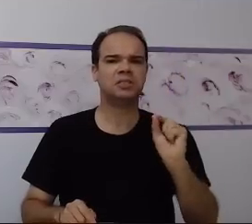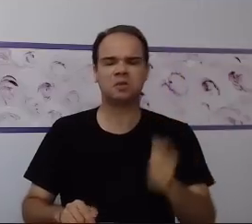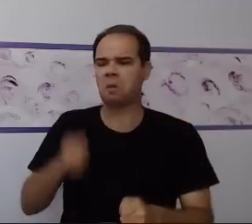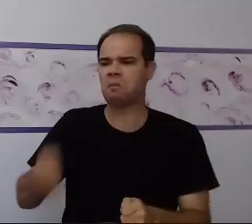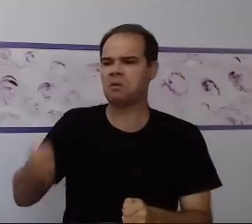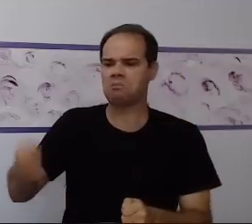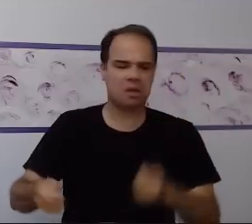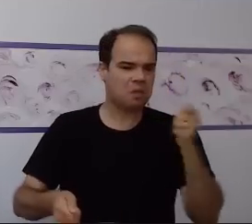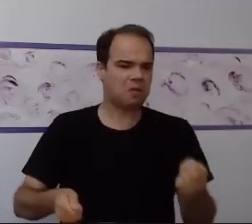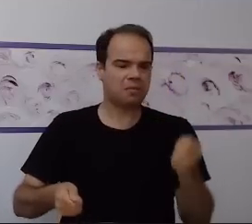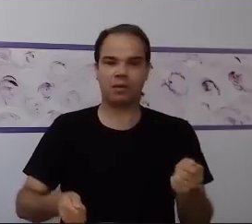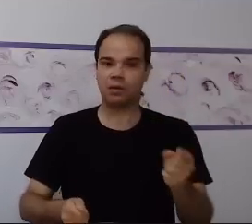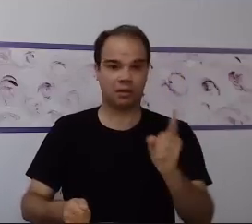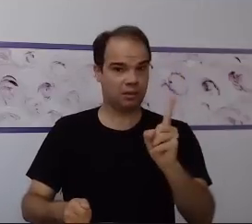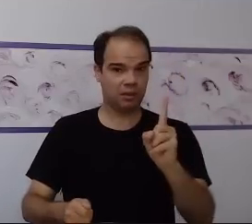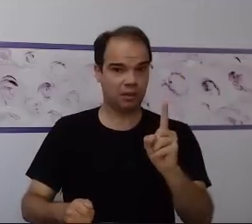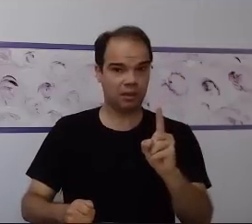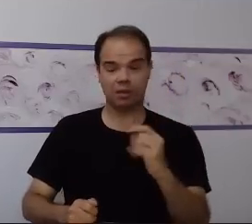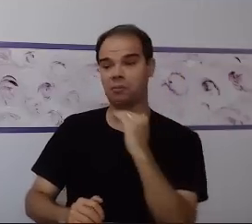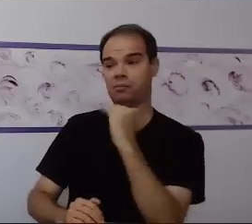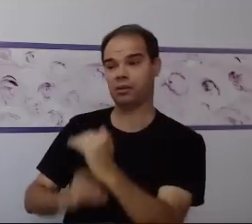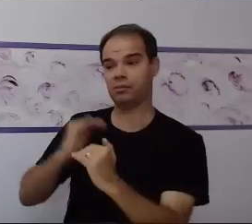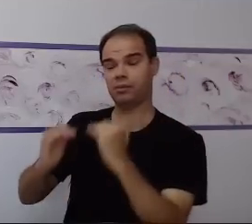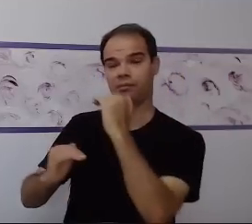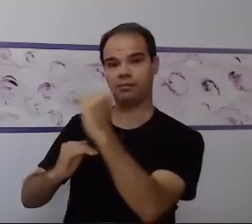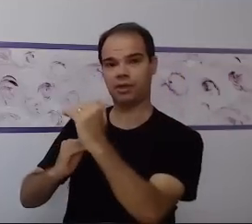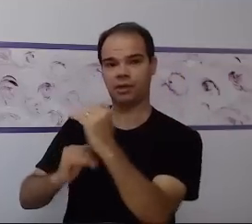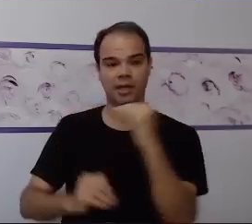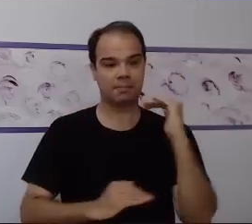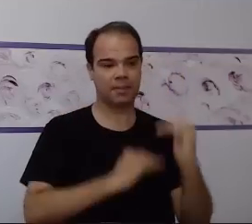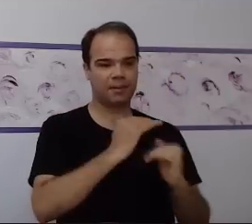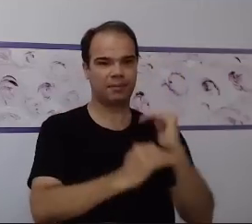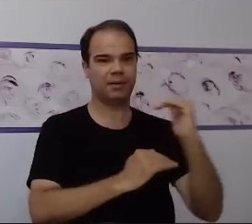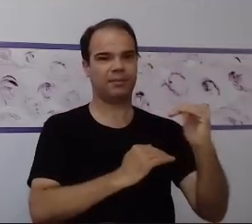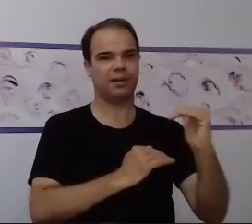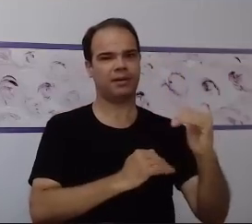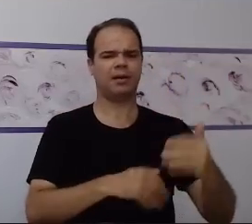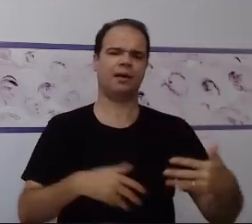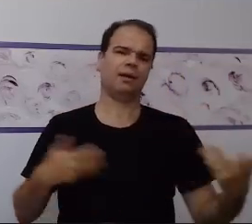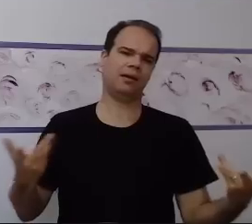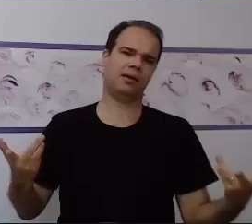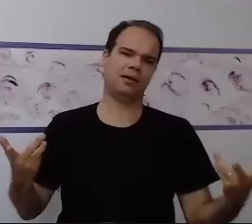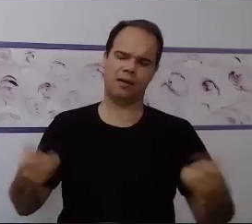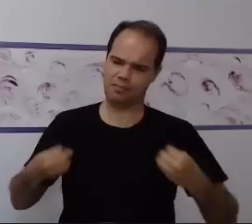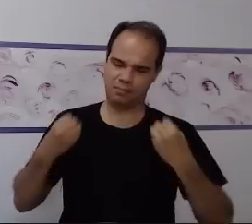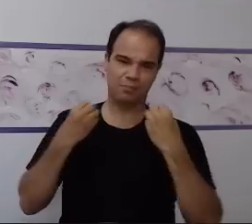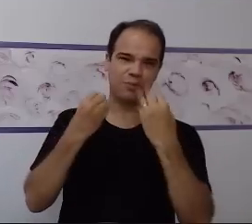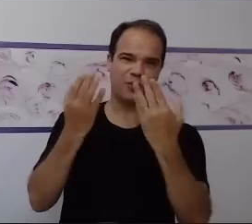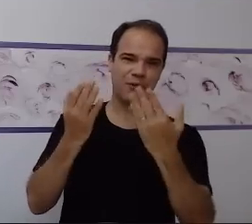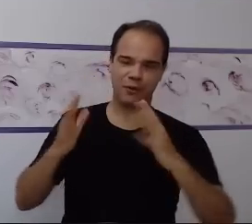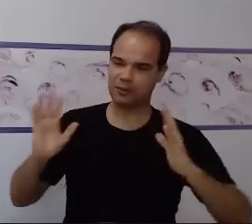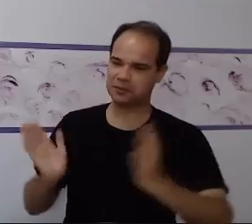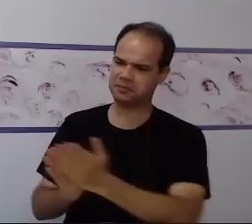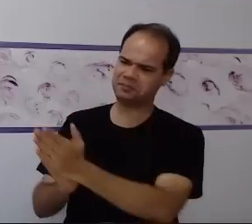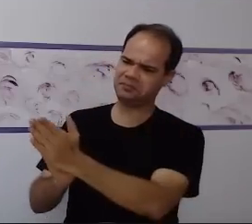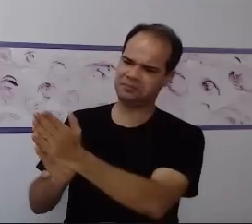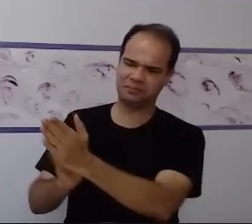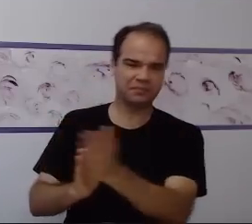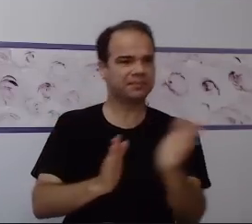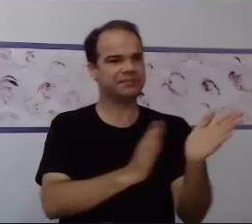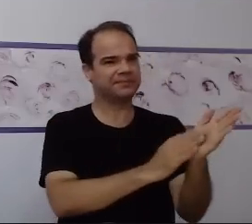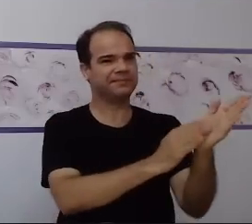nos fornece. Todo avanço é louvável. É considerado sempre. Sim,